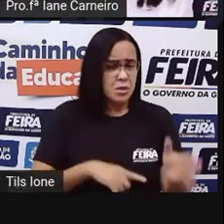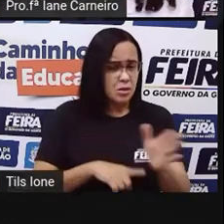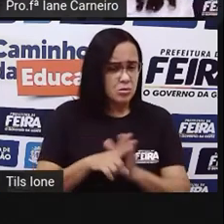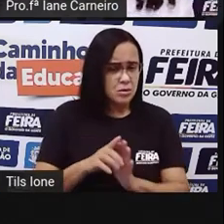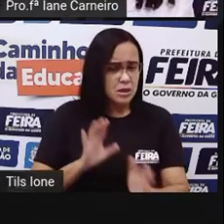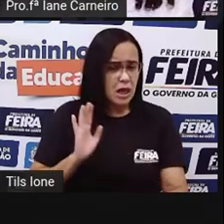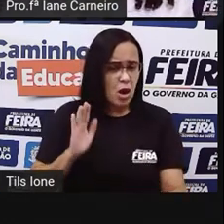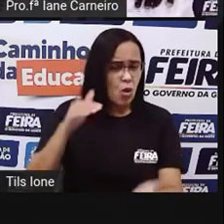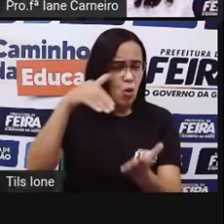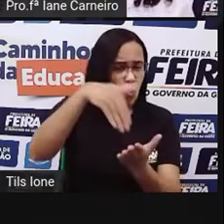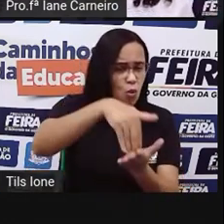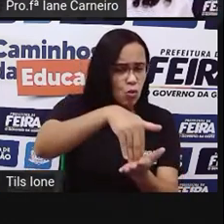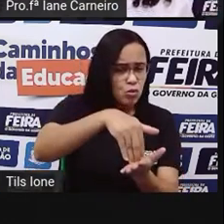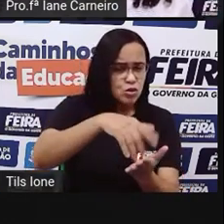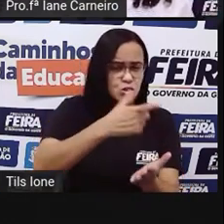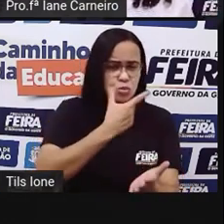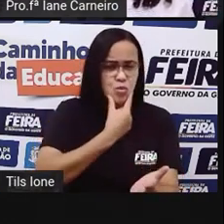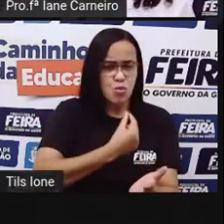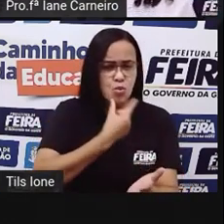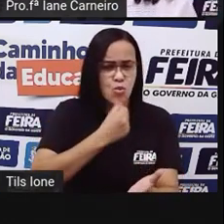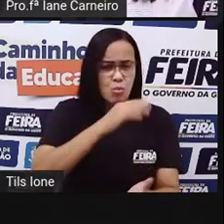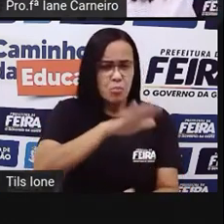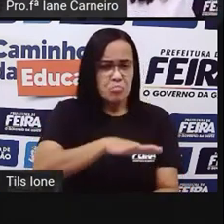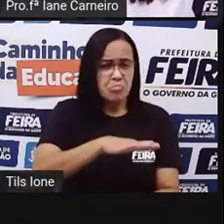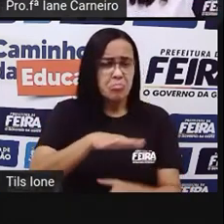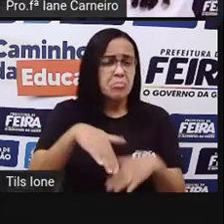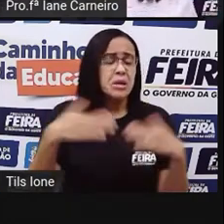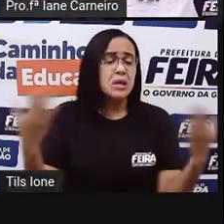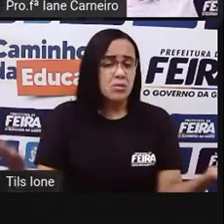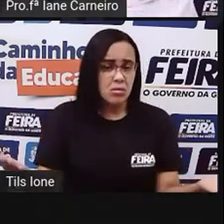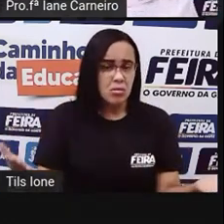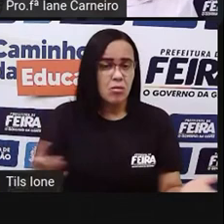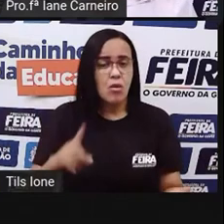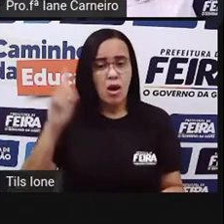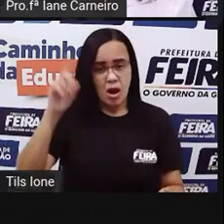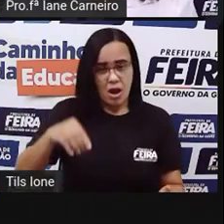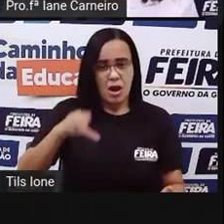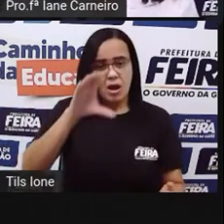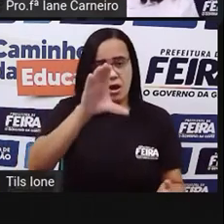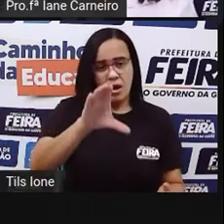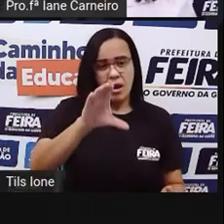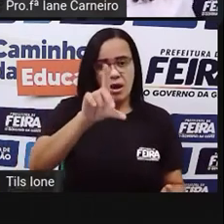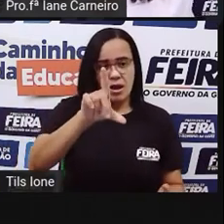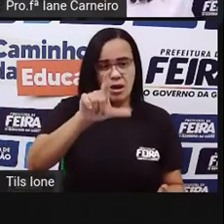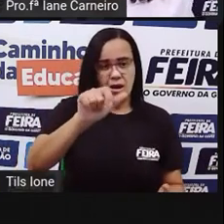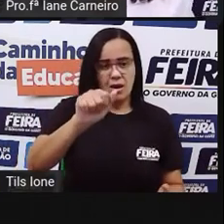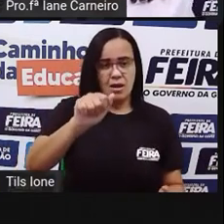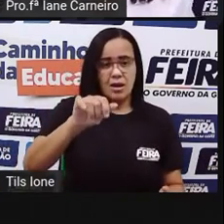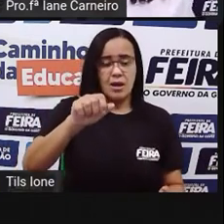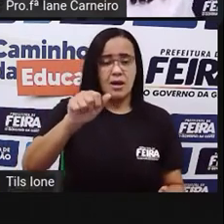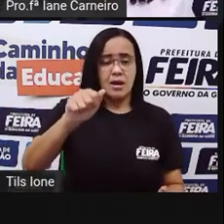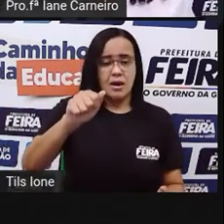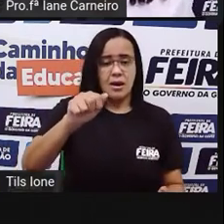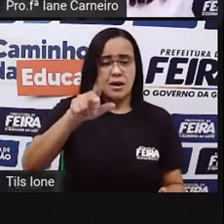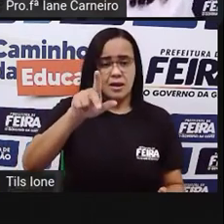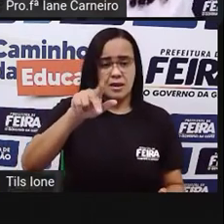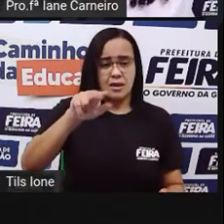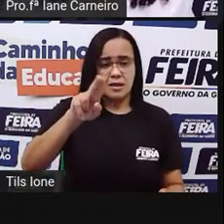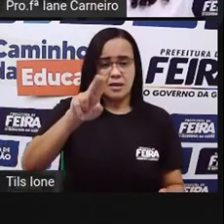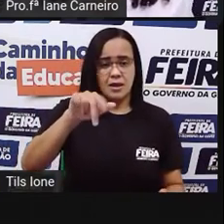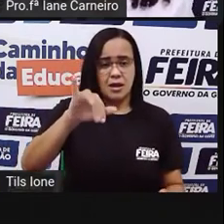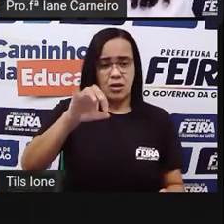posição, né? No número seis, é o Cláudio. Se eu perguntar para vocês quem está na frente de